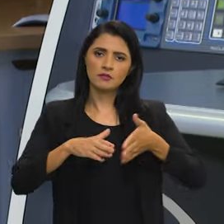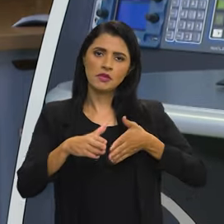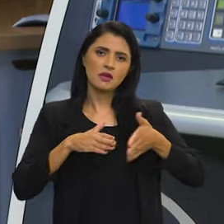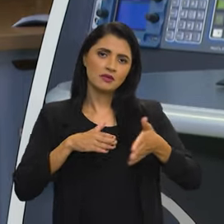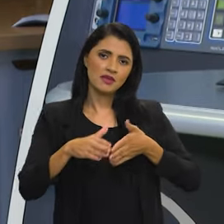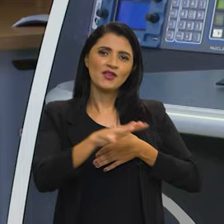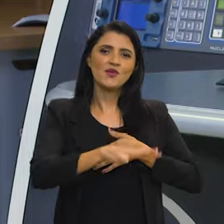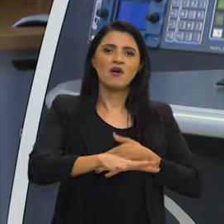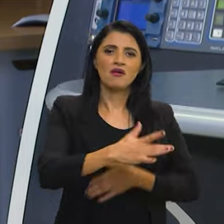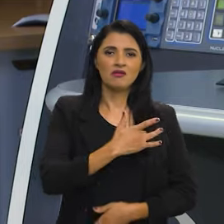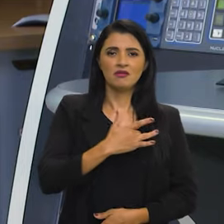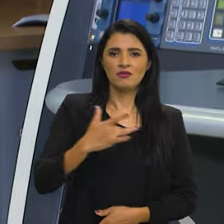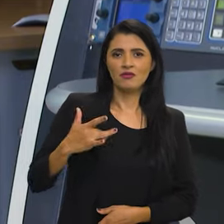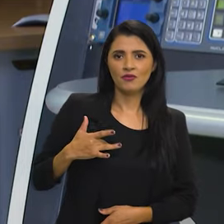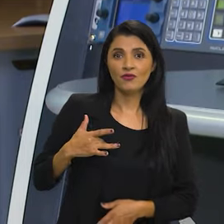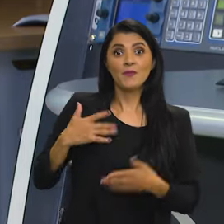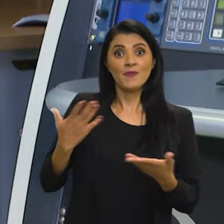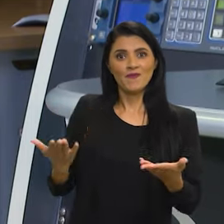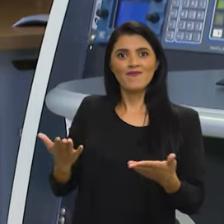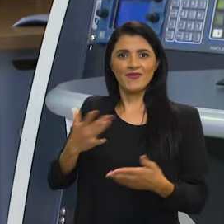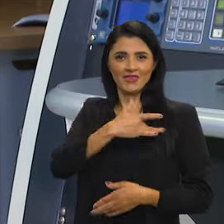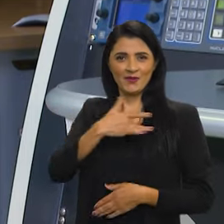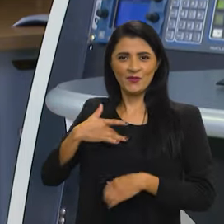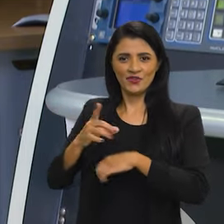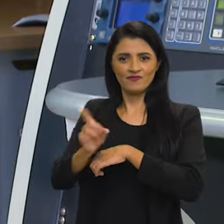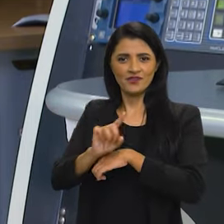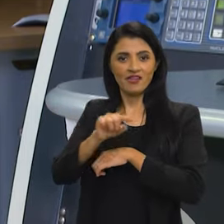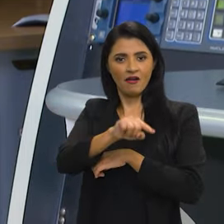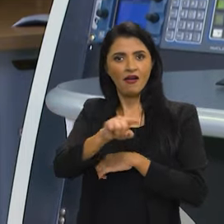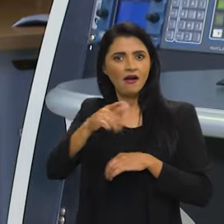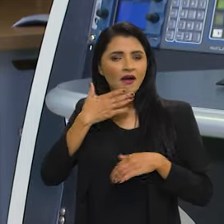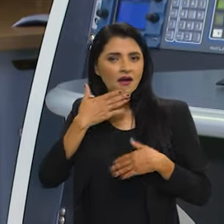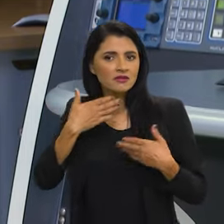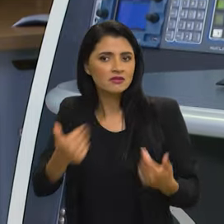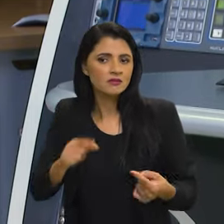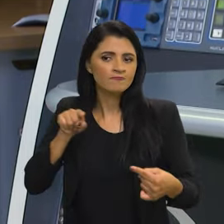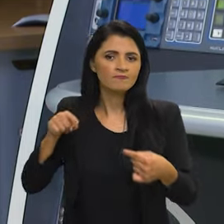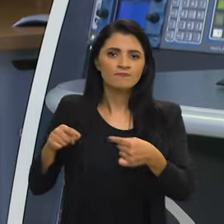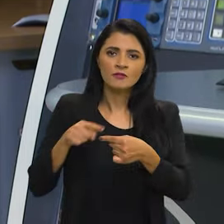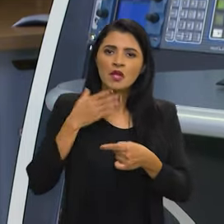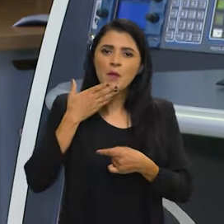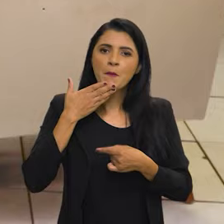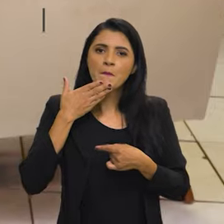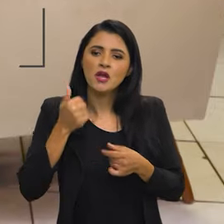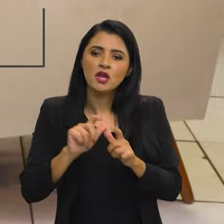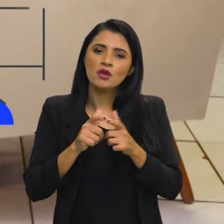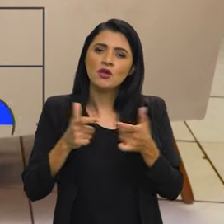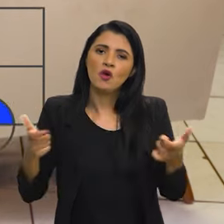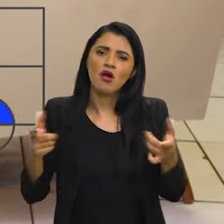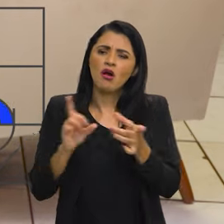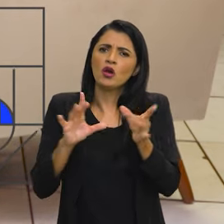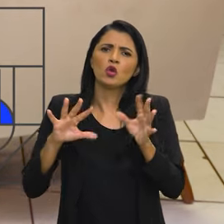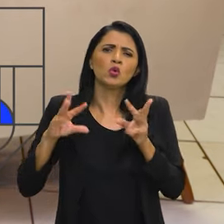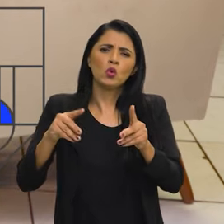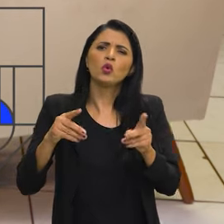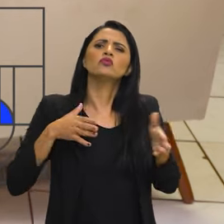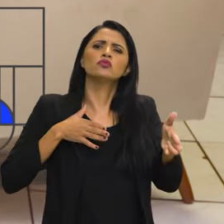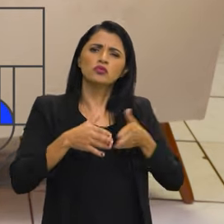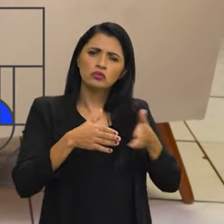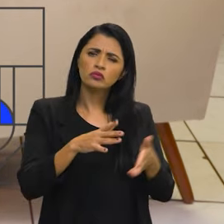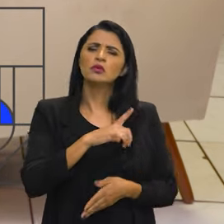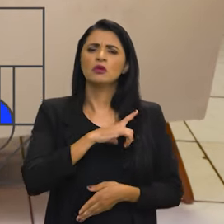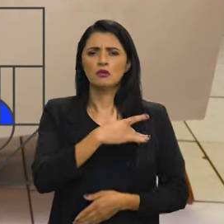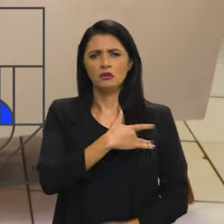acesso às ações de saúde. E a saúde digital, ela vem nesse sentido, de melhorar e ampliar o acesso, de democratizar o acesso,